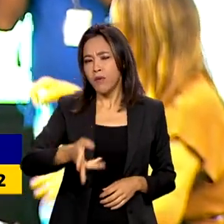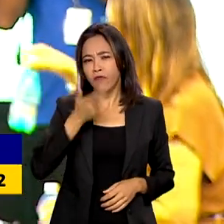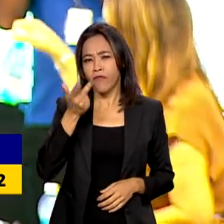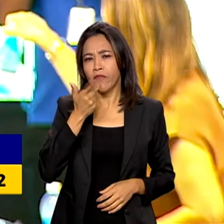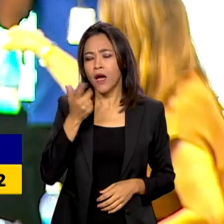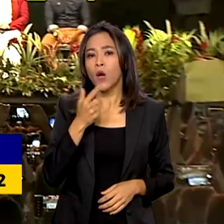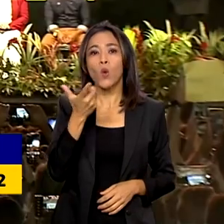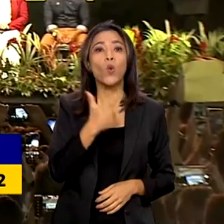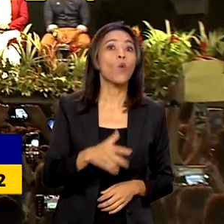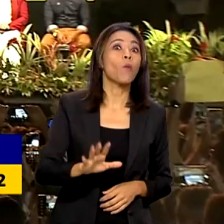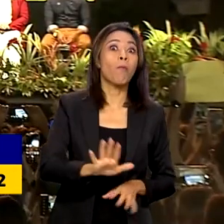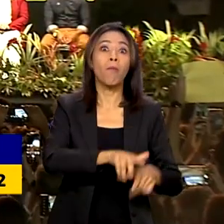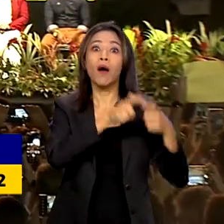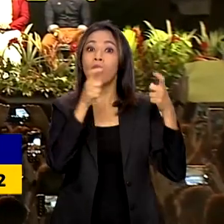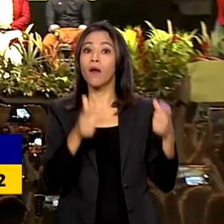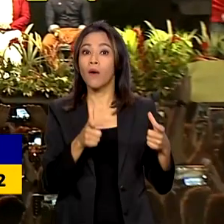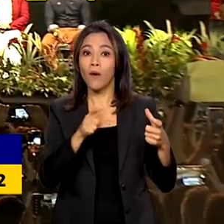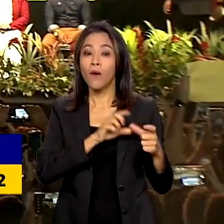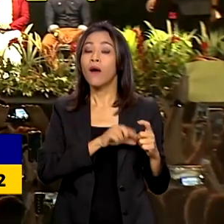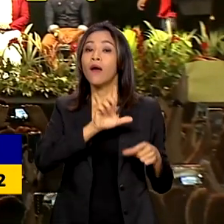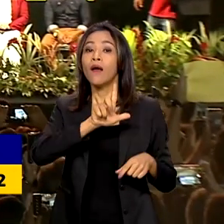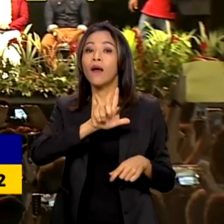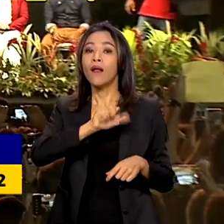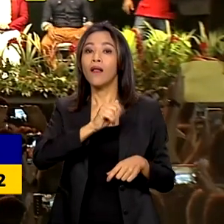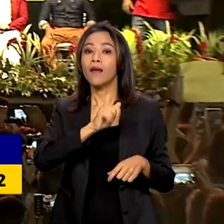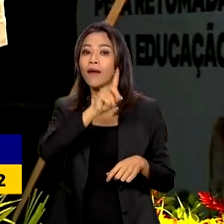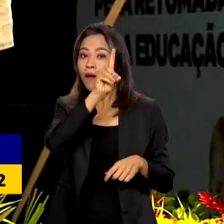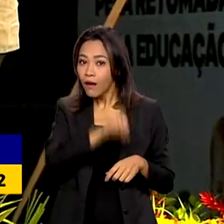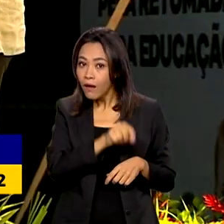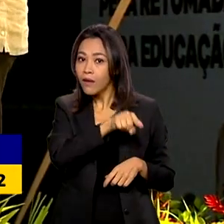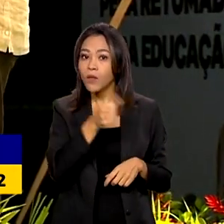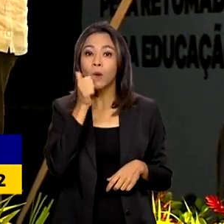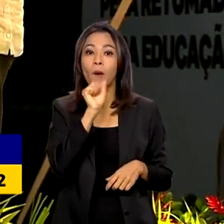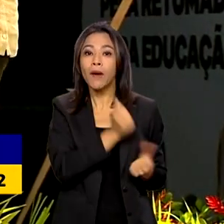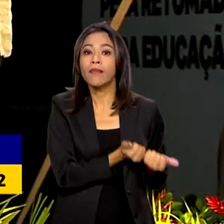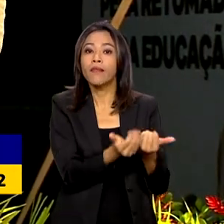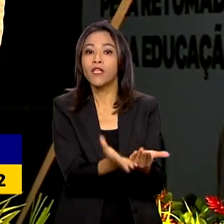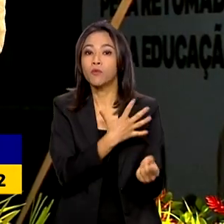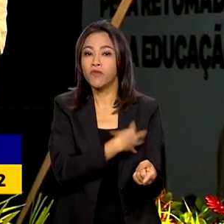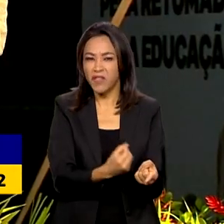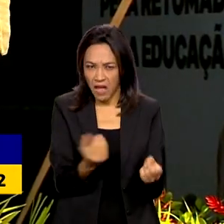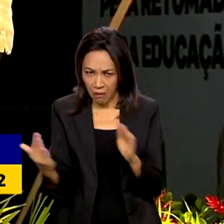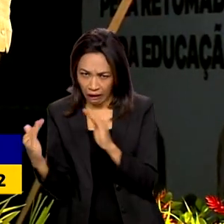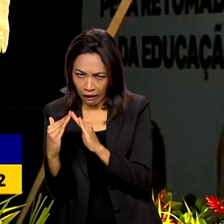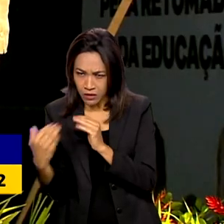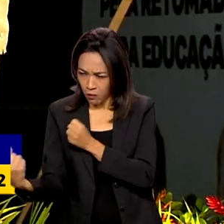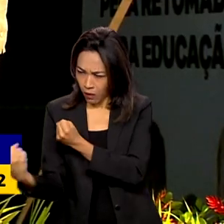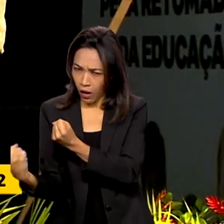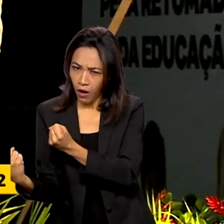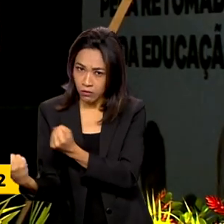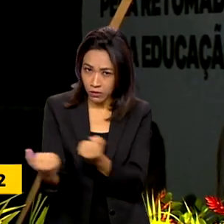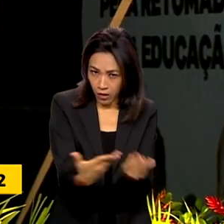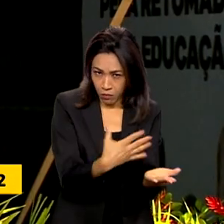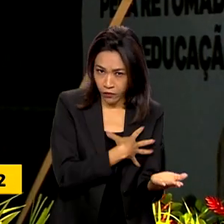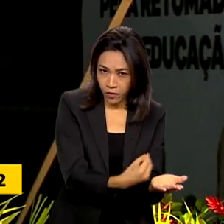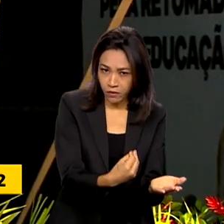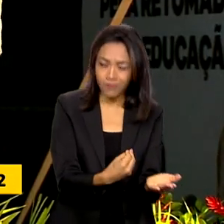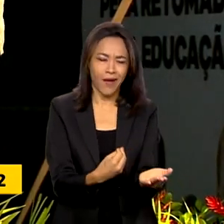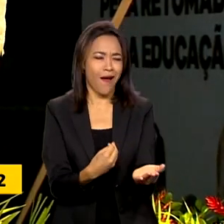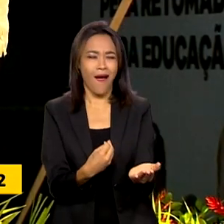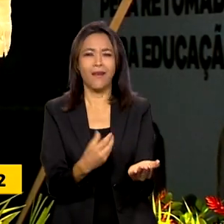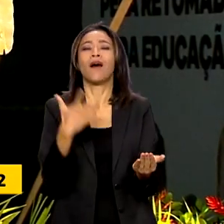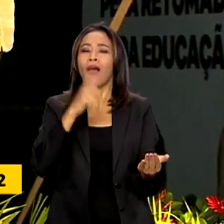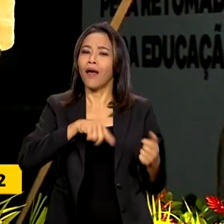uma mãe quer deixar para os seus filhos não é uma casa ou um carro, é um diploma de uma